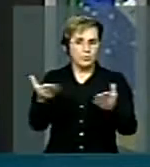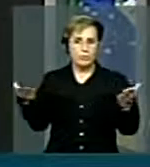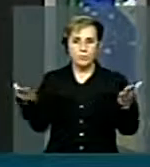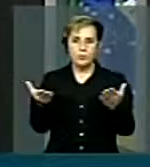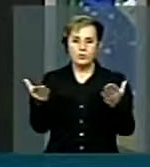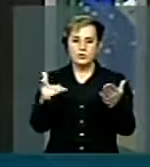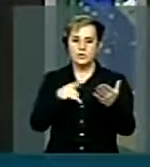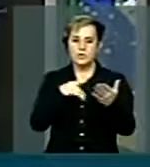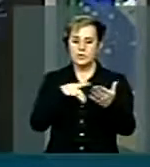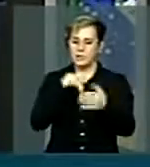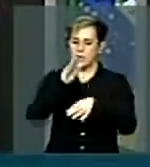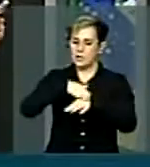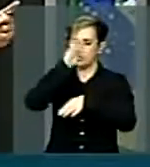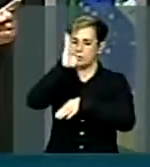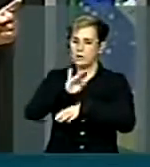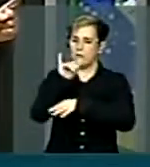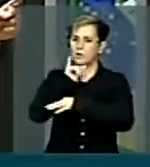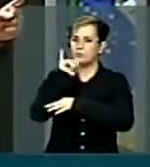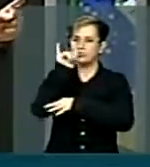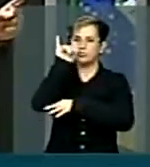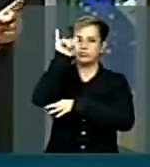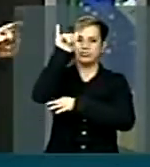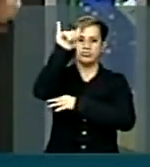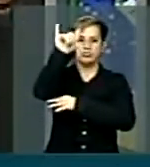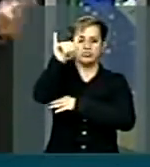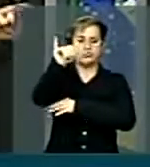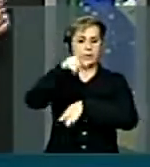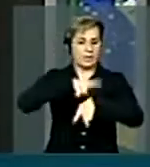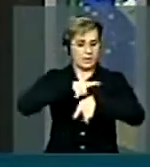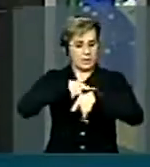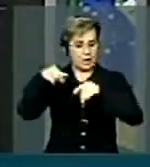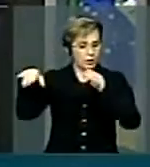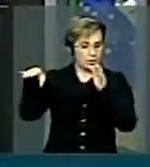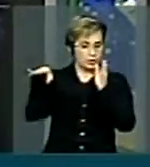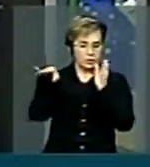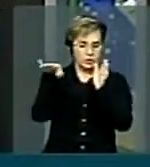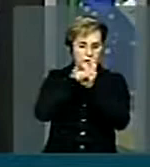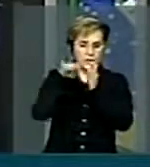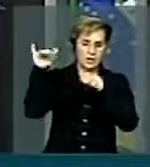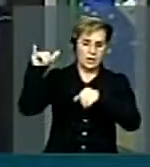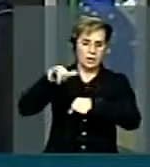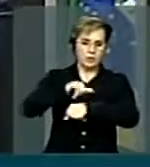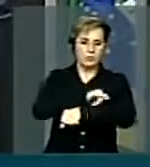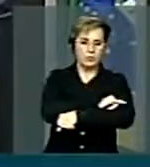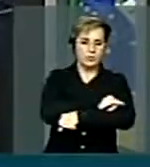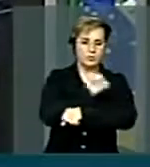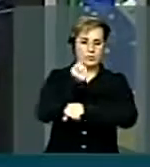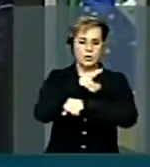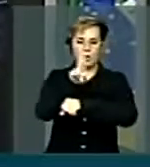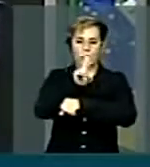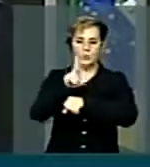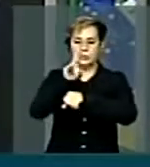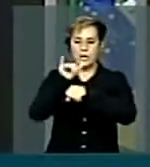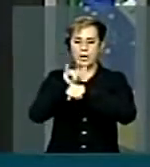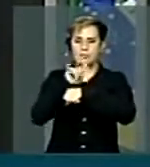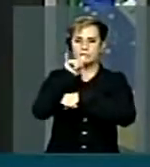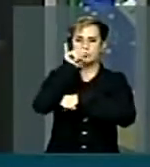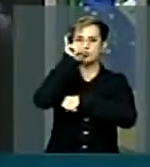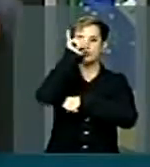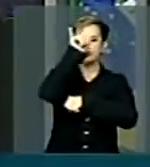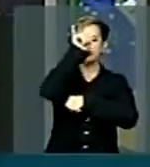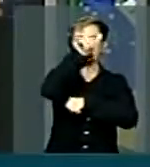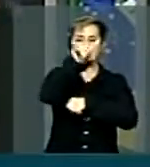pega um avião no Brasil, quer no momento de chegada aos aeroportos, quer da utilização dos terminais,